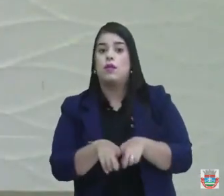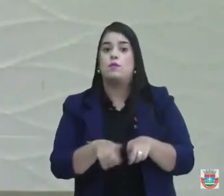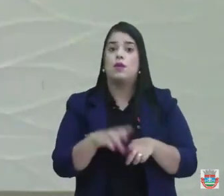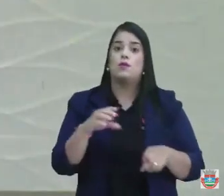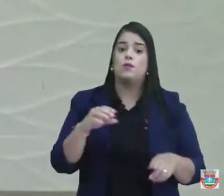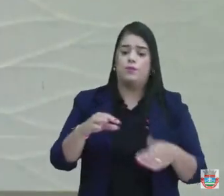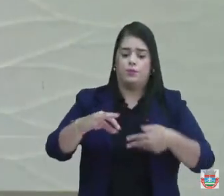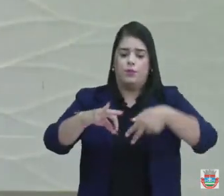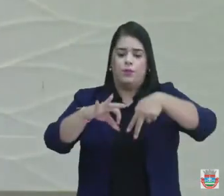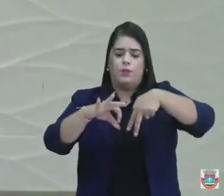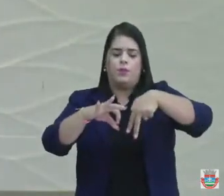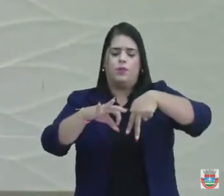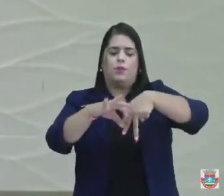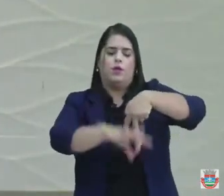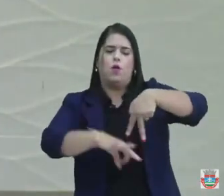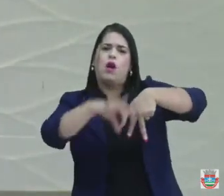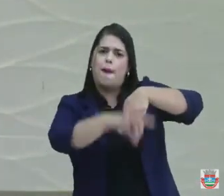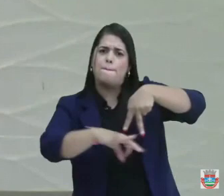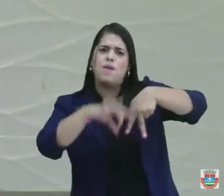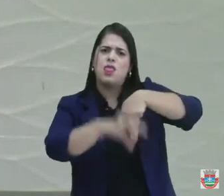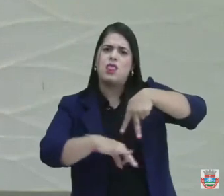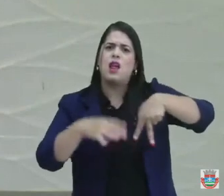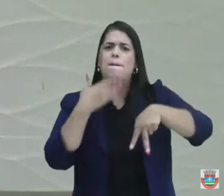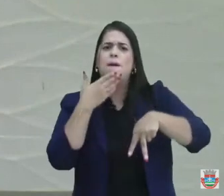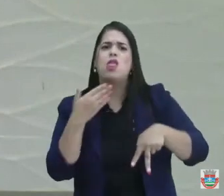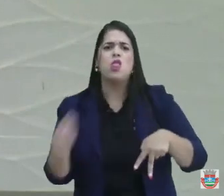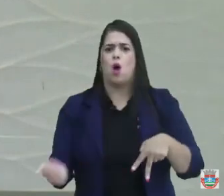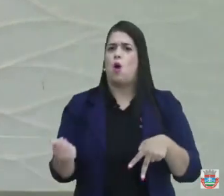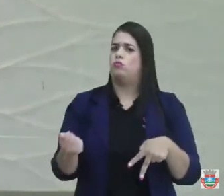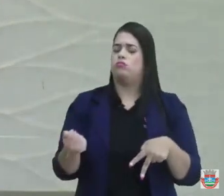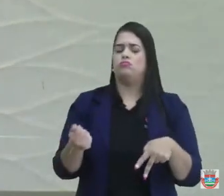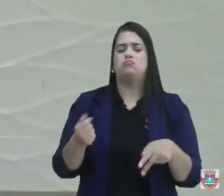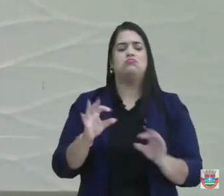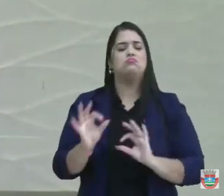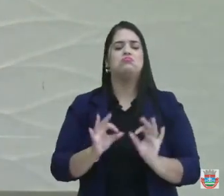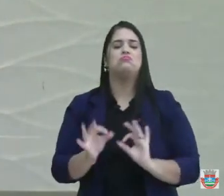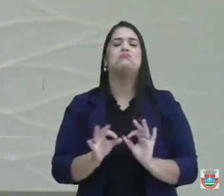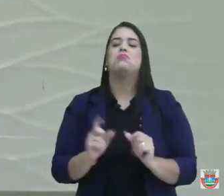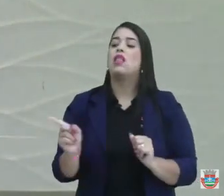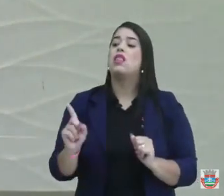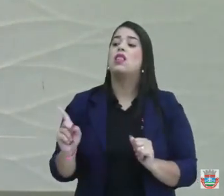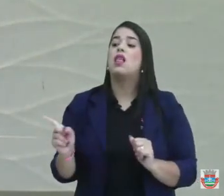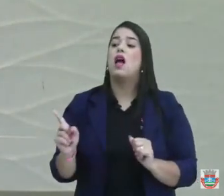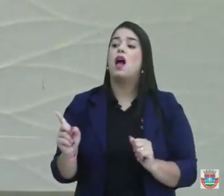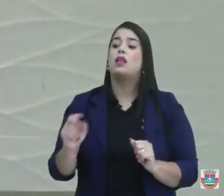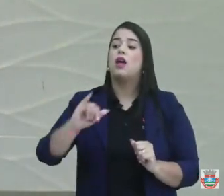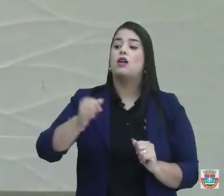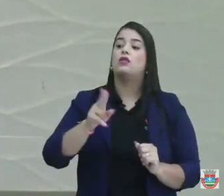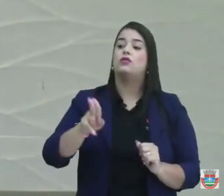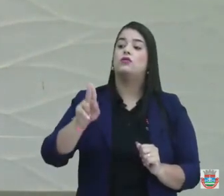que foi a melhor coisa que já foi feita em São Bento do UNA, pela gestão anterior, atendendo ali na Judito Medeiros.